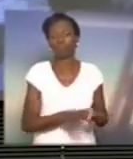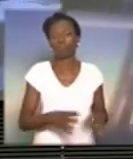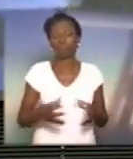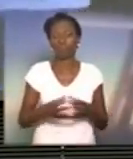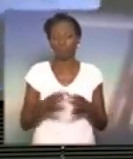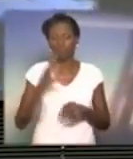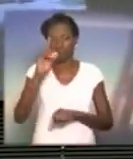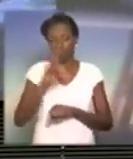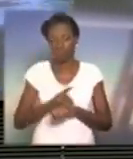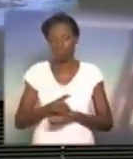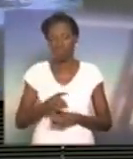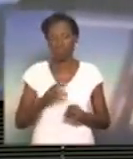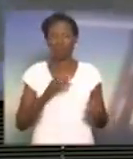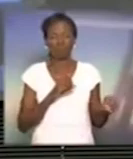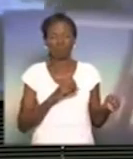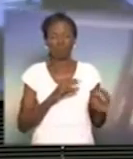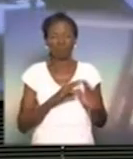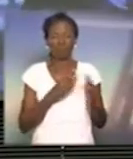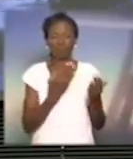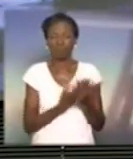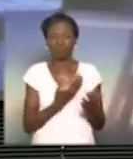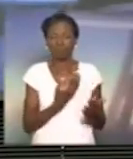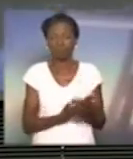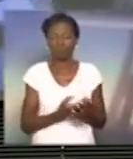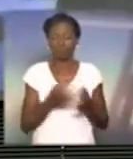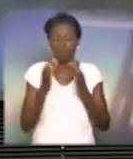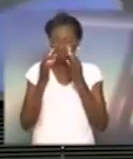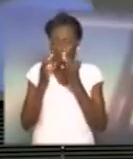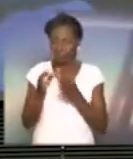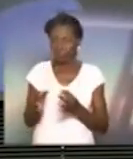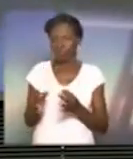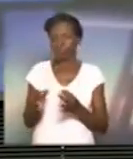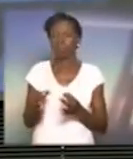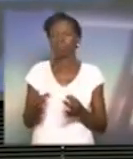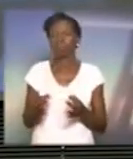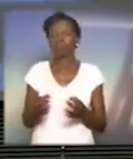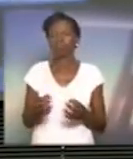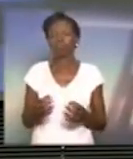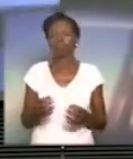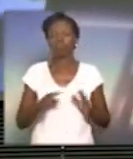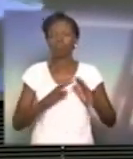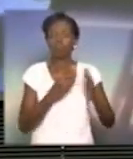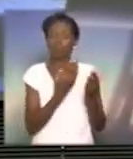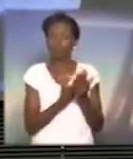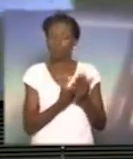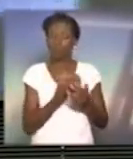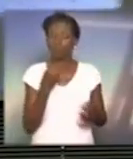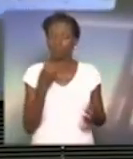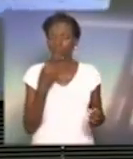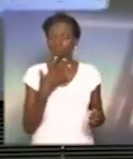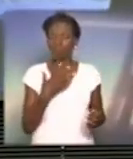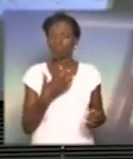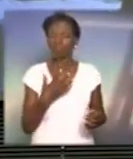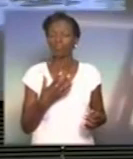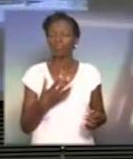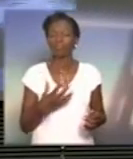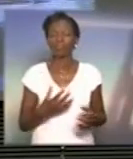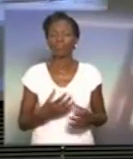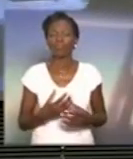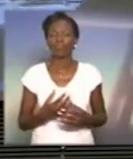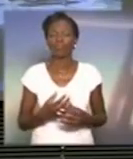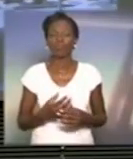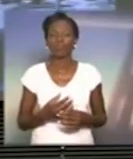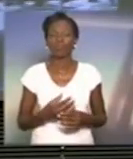atenção, com o Berges, com o trabalho que eles fazem, informar sempre... A escola é uma escola boa, vocês gostam da escola? A escola é uma excelente escola. É uma escola que está em